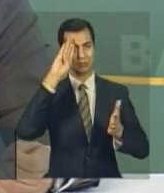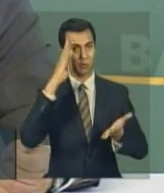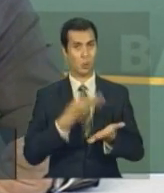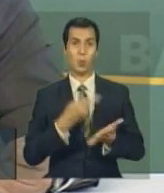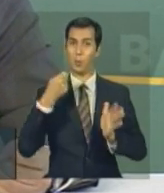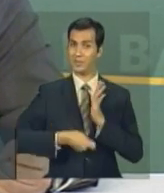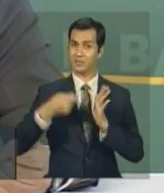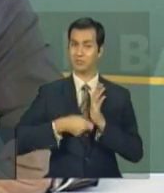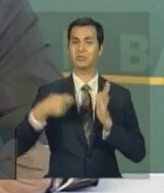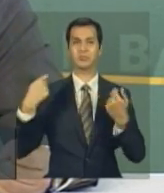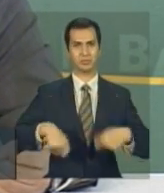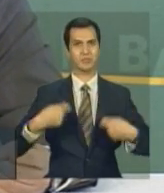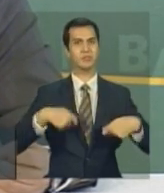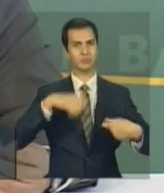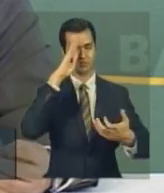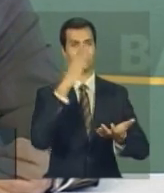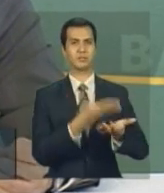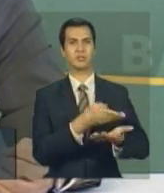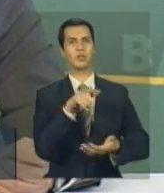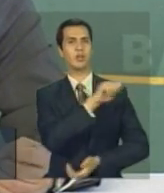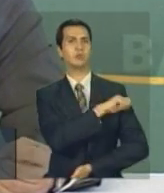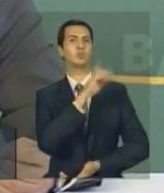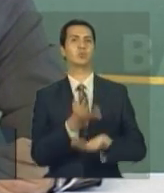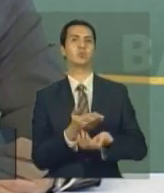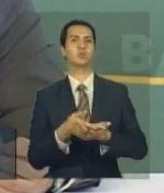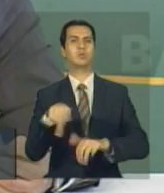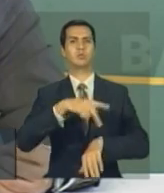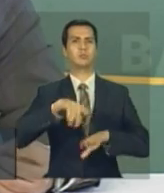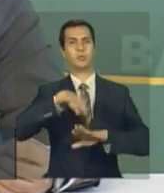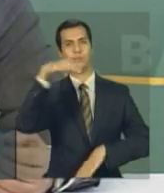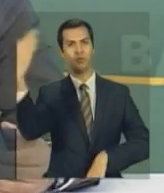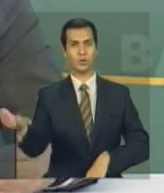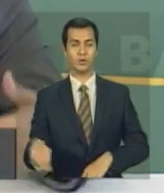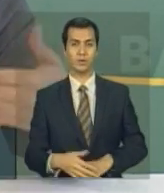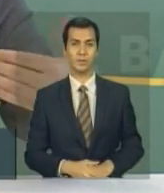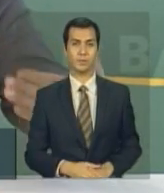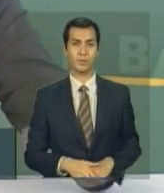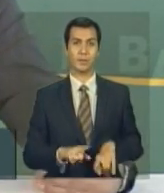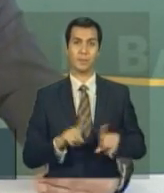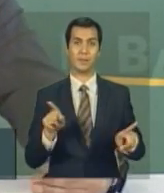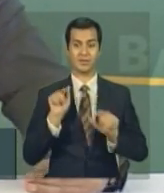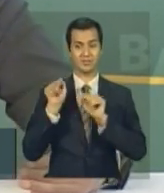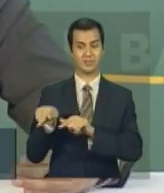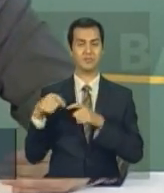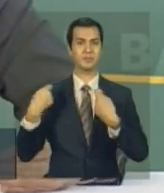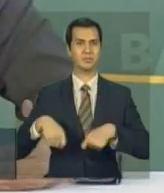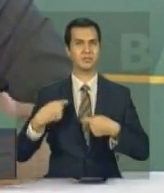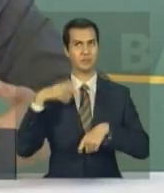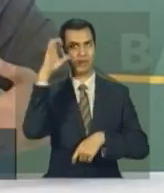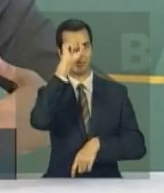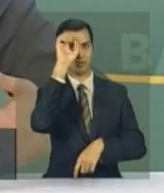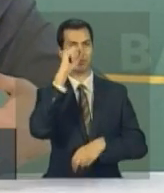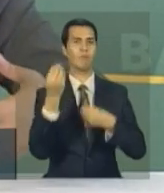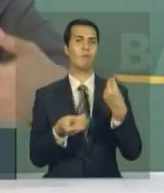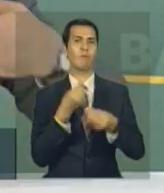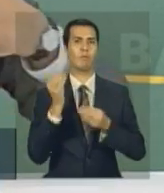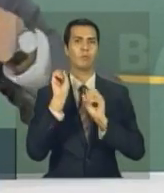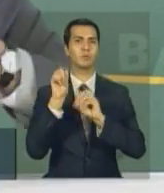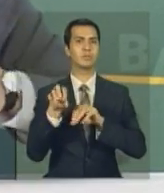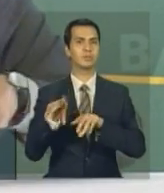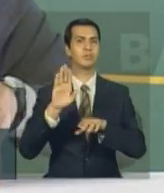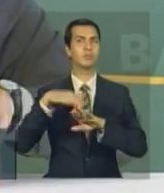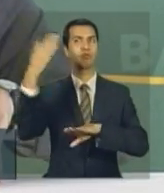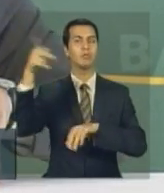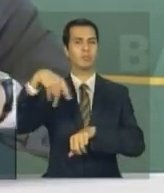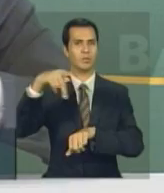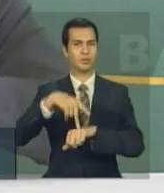acadêmicas realizadas pelo aluno no exterior. Ora, para reconhecer, ela vai ter que aprender como são os programas de ensino no exterior, ela vai ter que